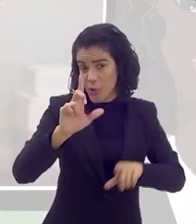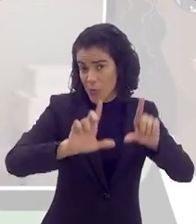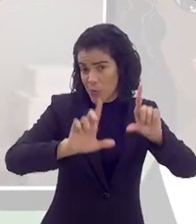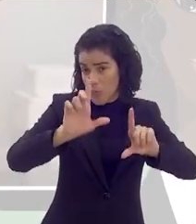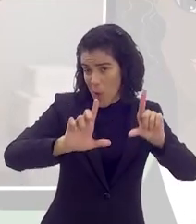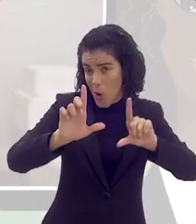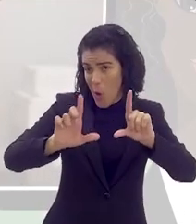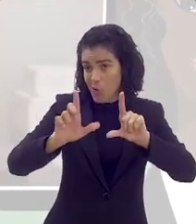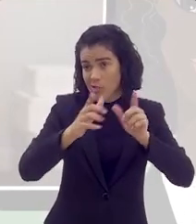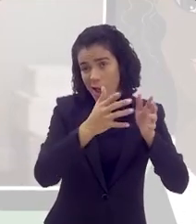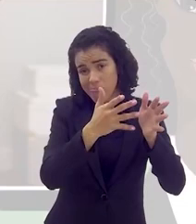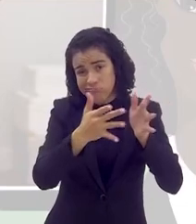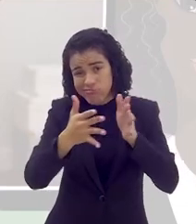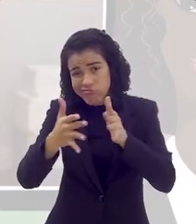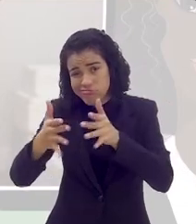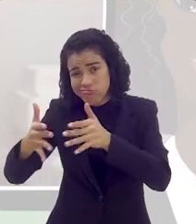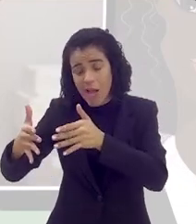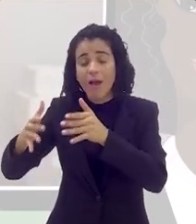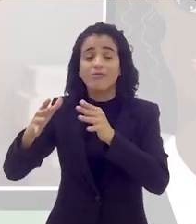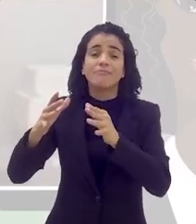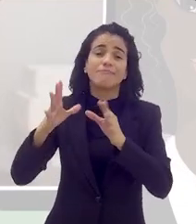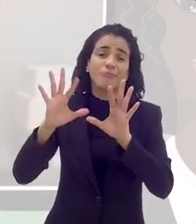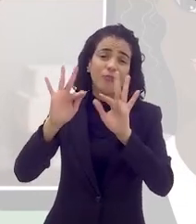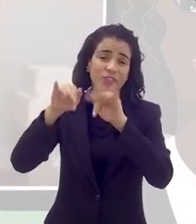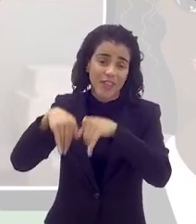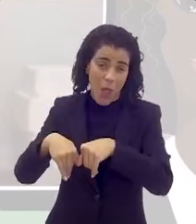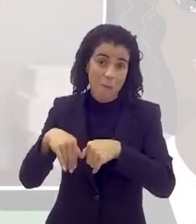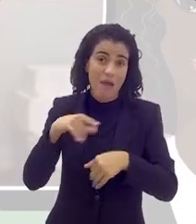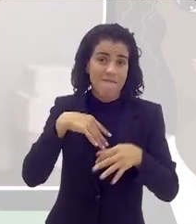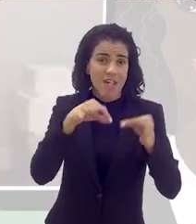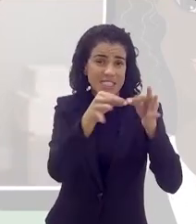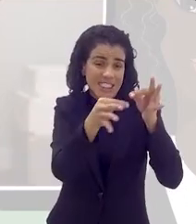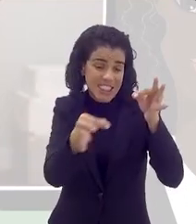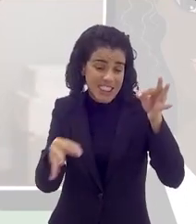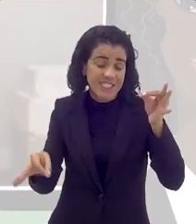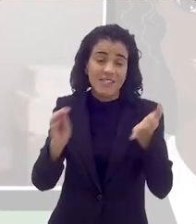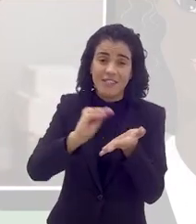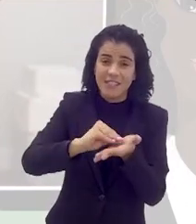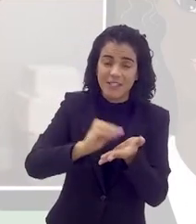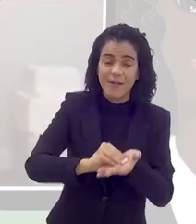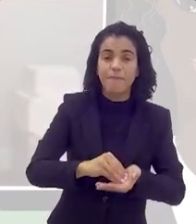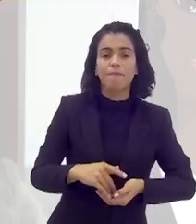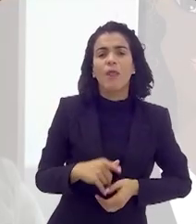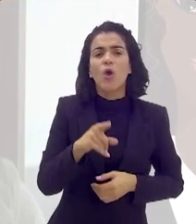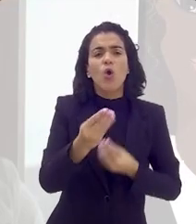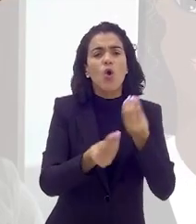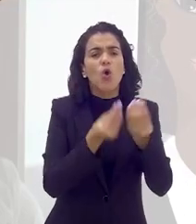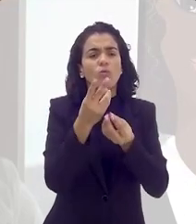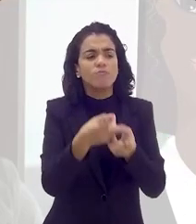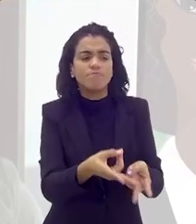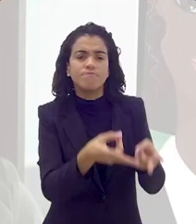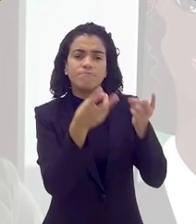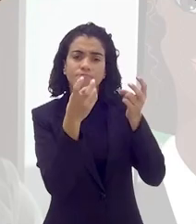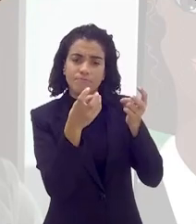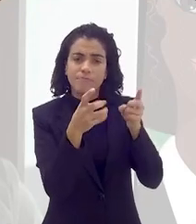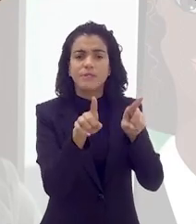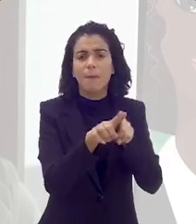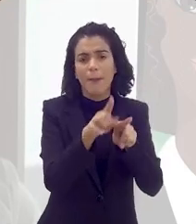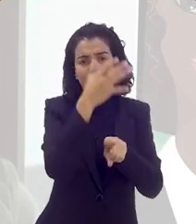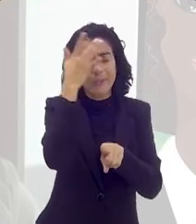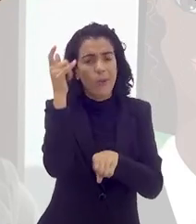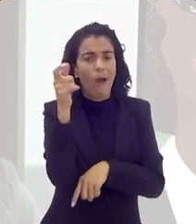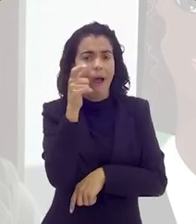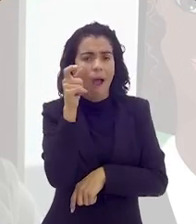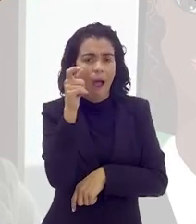bloco, daqui a pouco nós vamos encaminhando para o final do programa, e ainda tem muita coisa para a gente falar, como que você enxerga, e